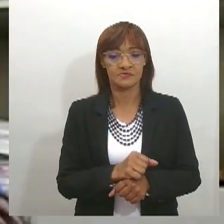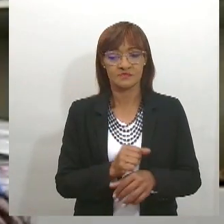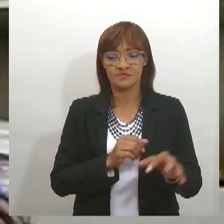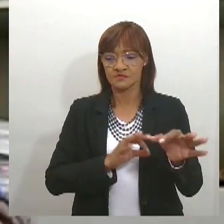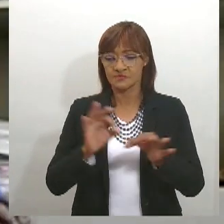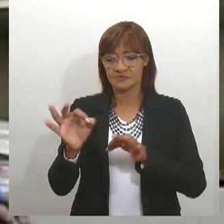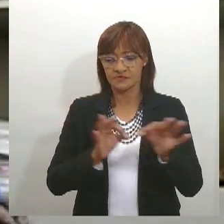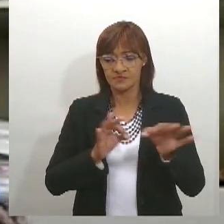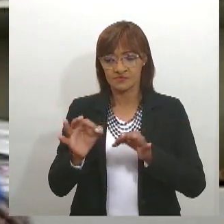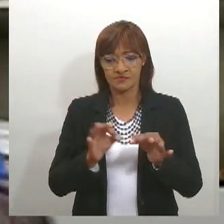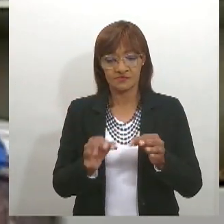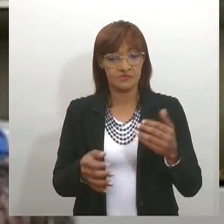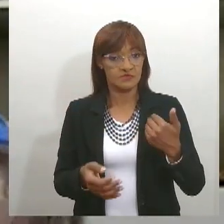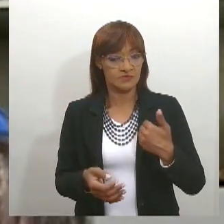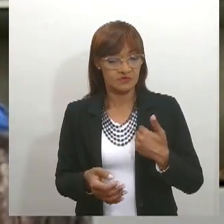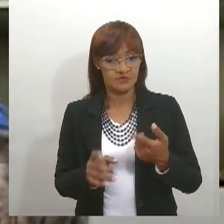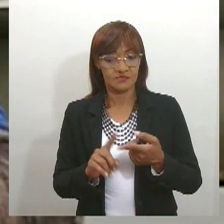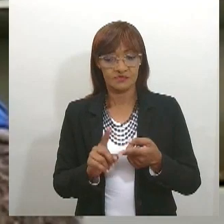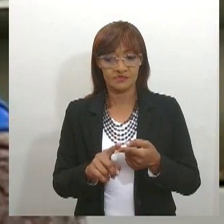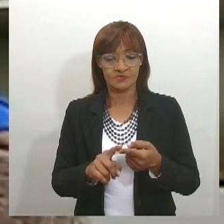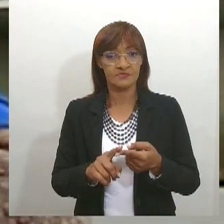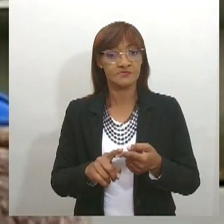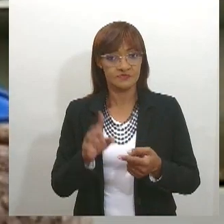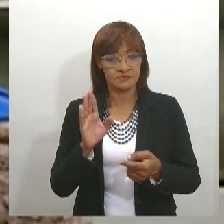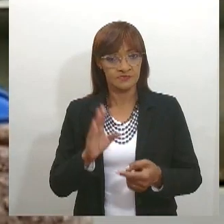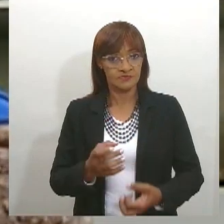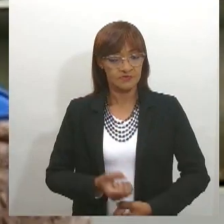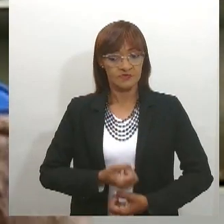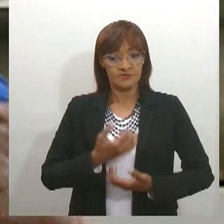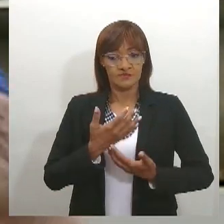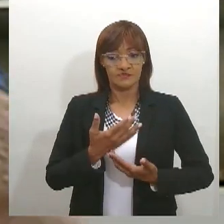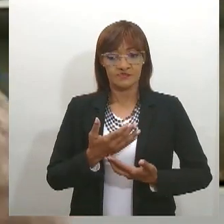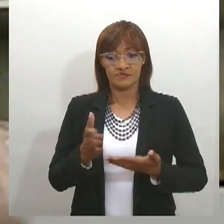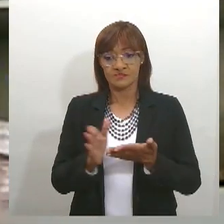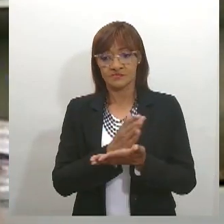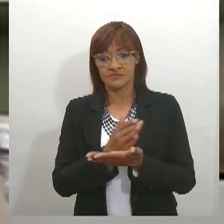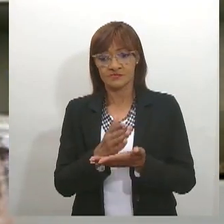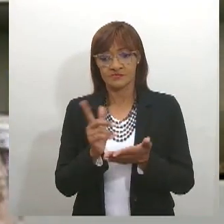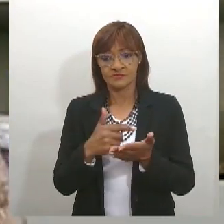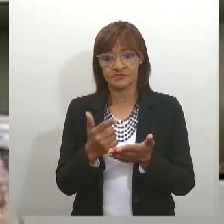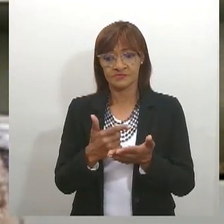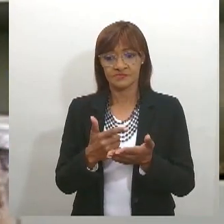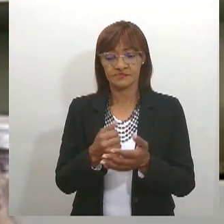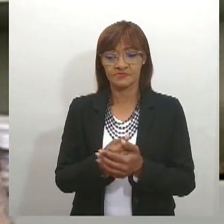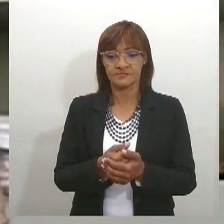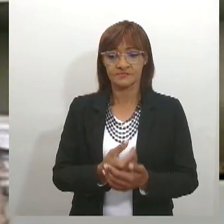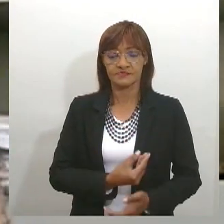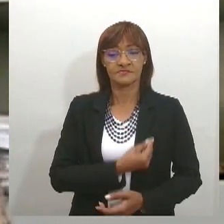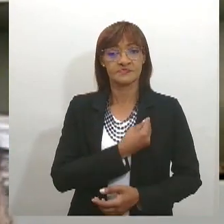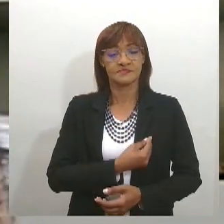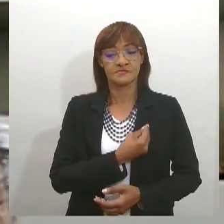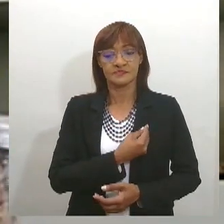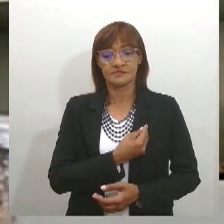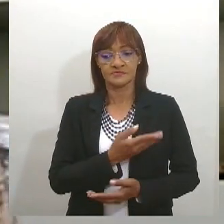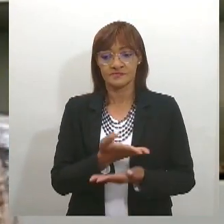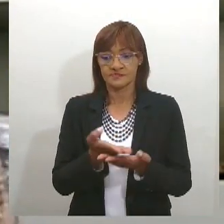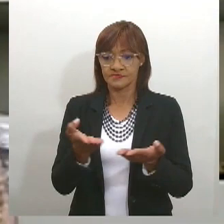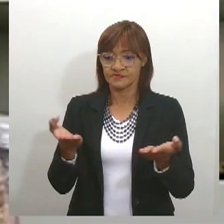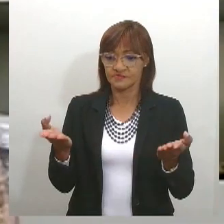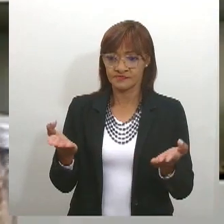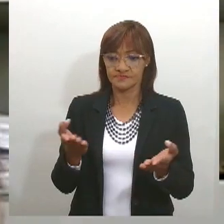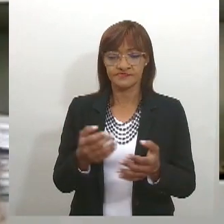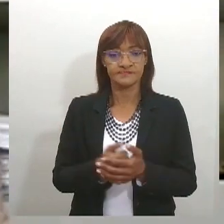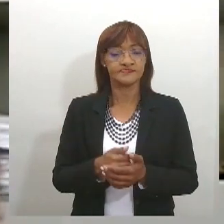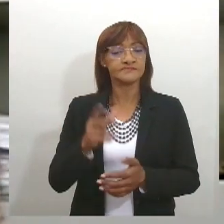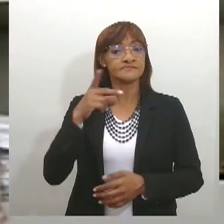levando alguns exemplares para serem distribuídos entre os presentes e entre os nossos deputados. E de lá para